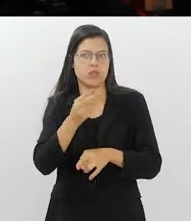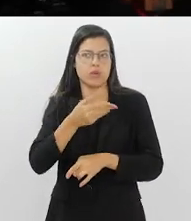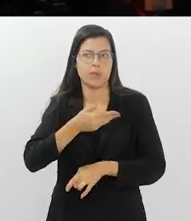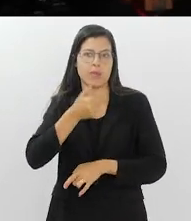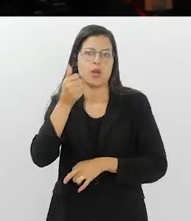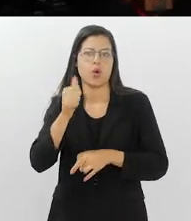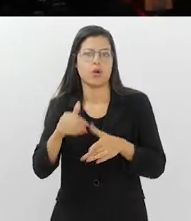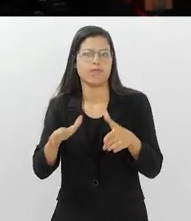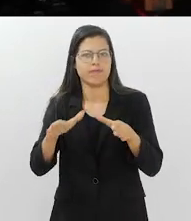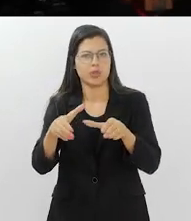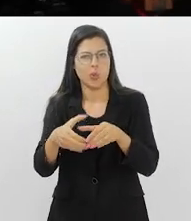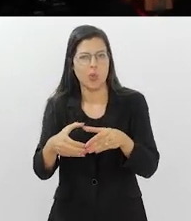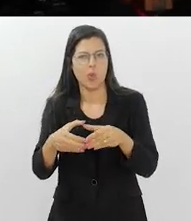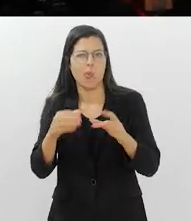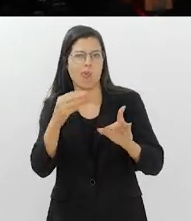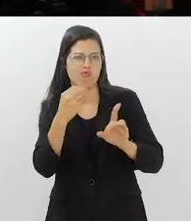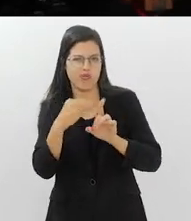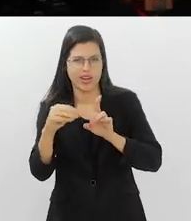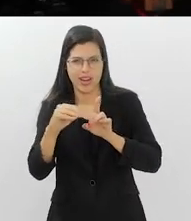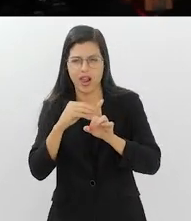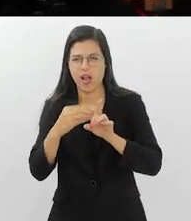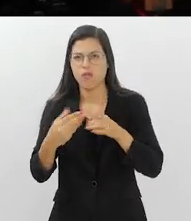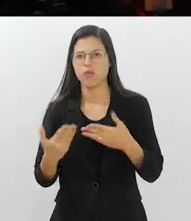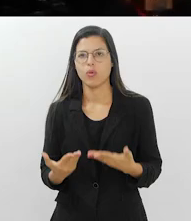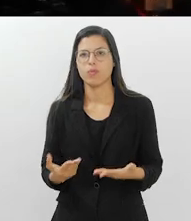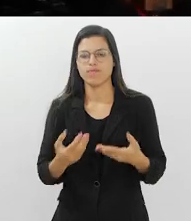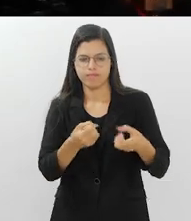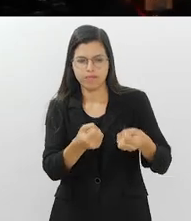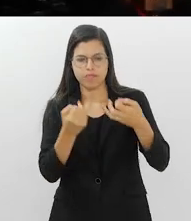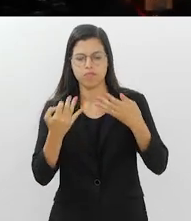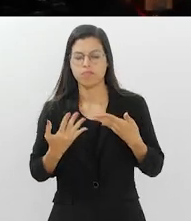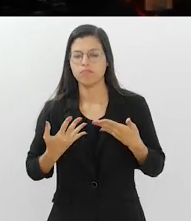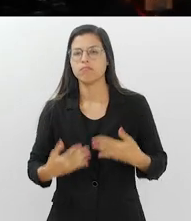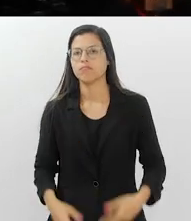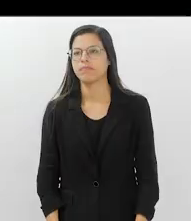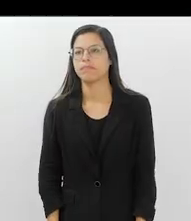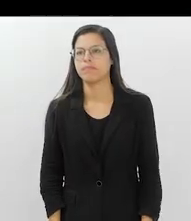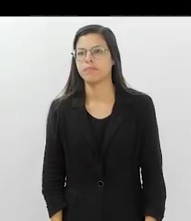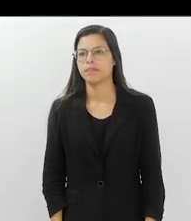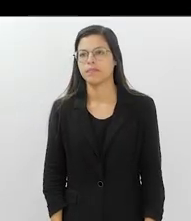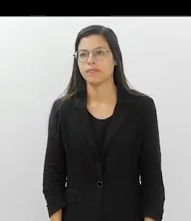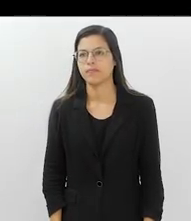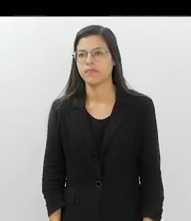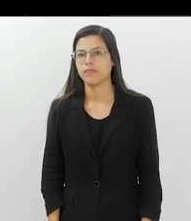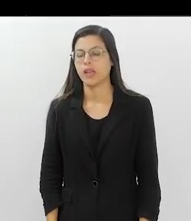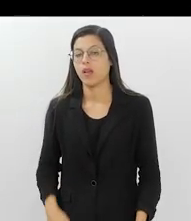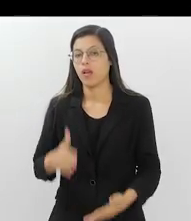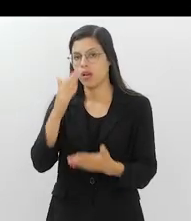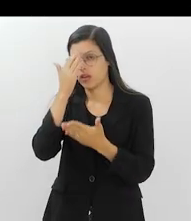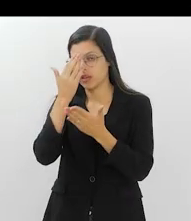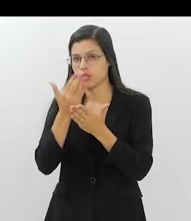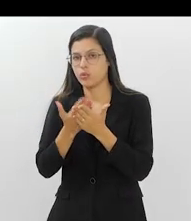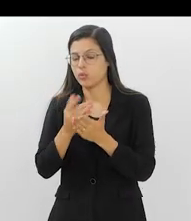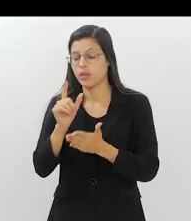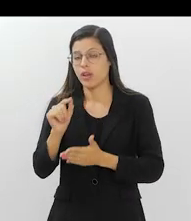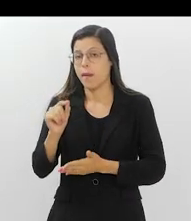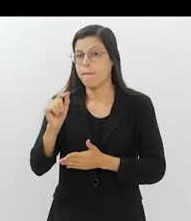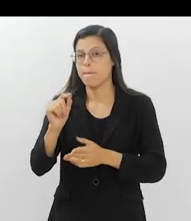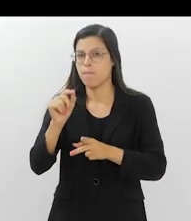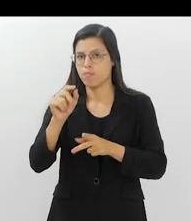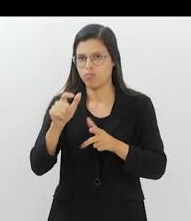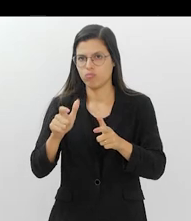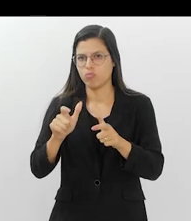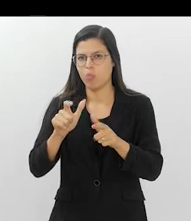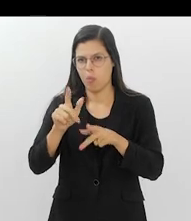esses grupos mais vulneráveis? Conta para a gente, Rafael. Eu acho que a população idosa vem